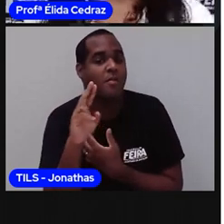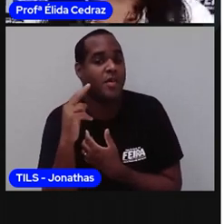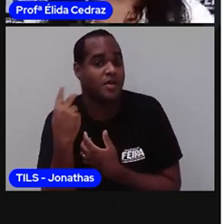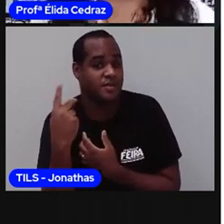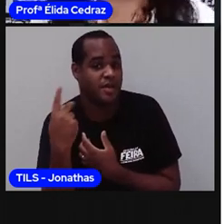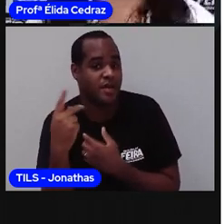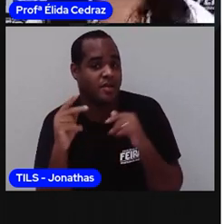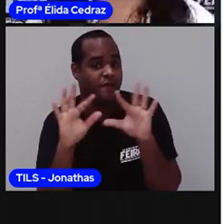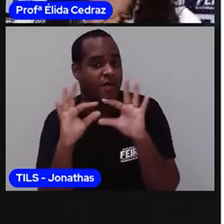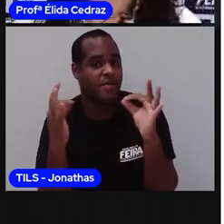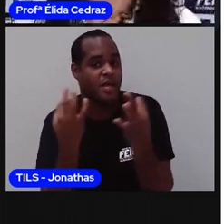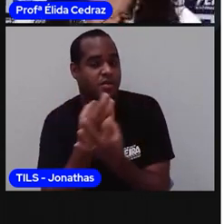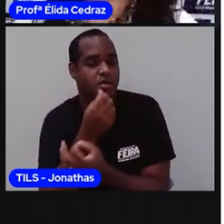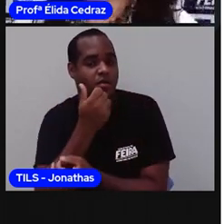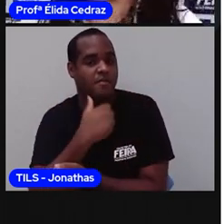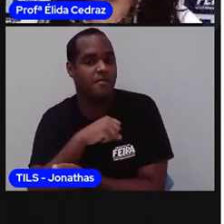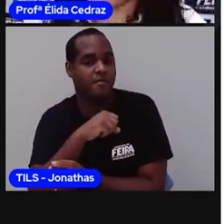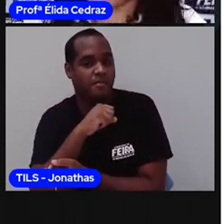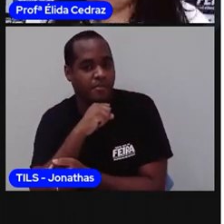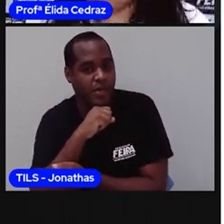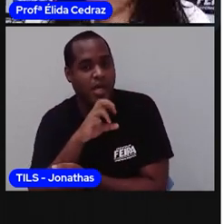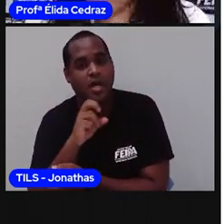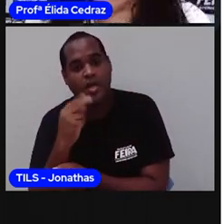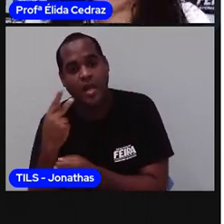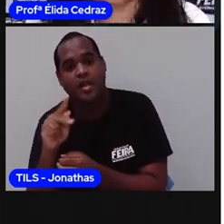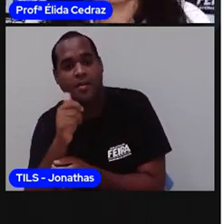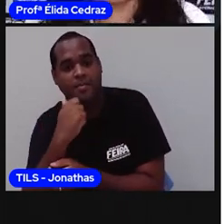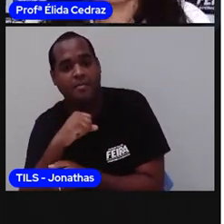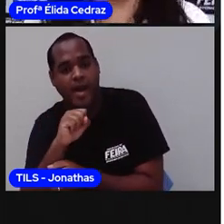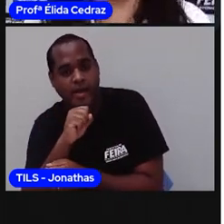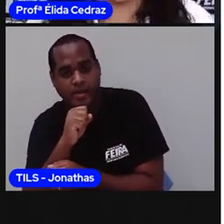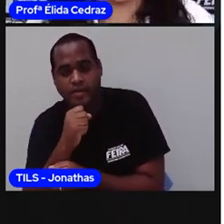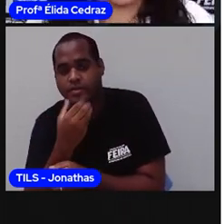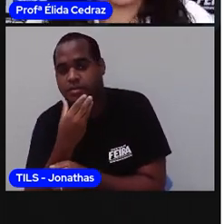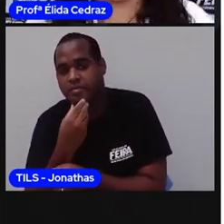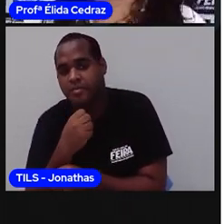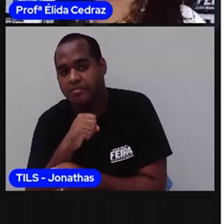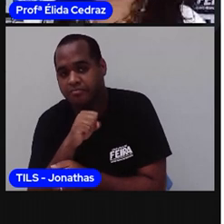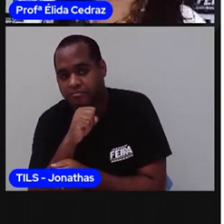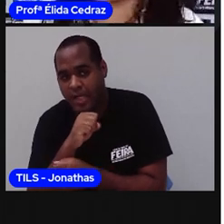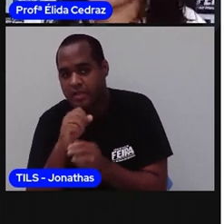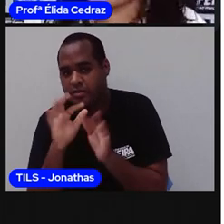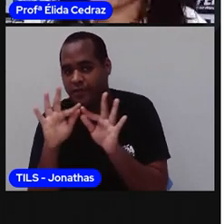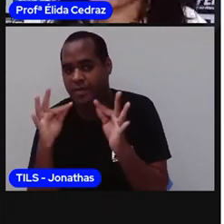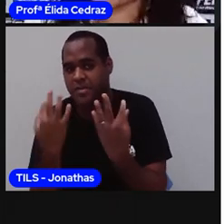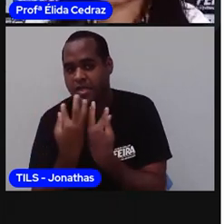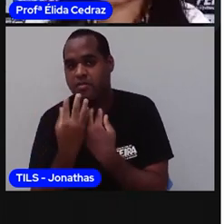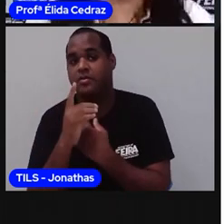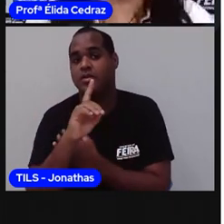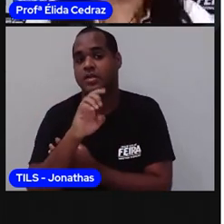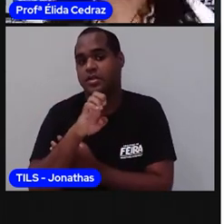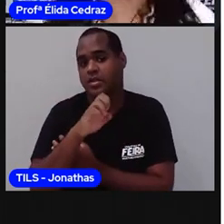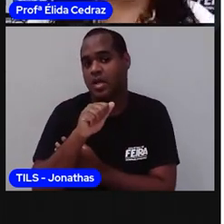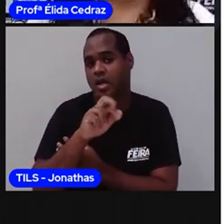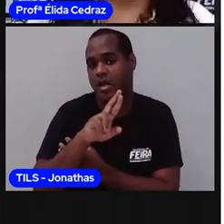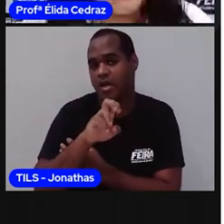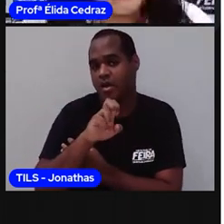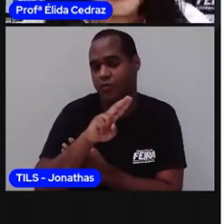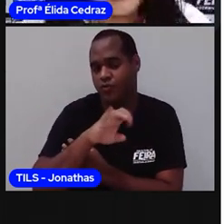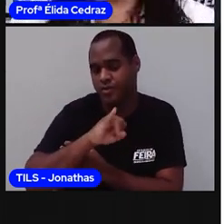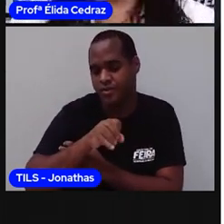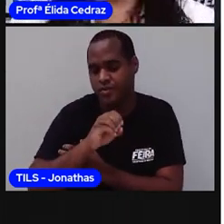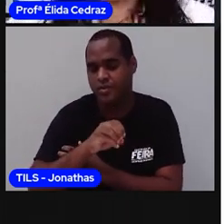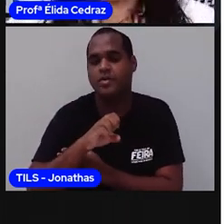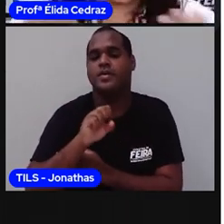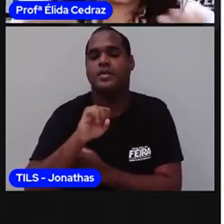família do pai e da família da mãe. Olha só. De Araújo e Silva. Muitos de